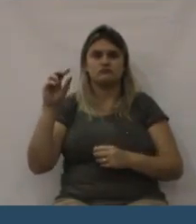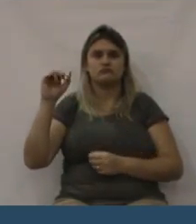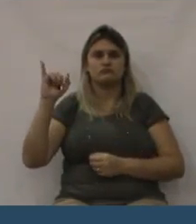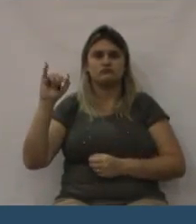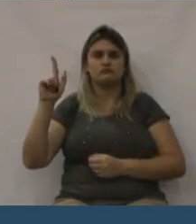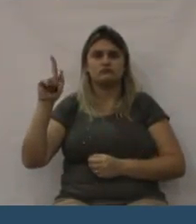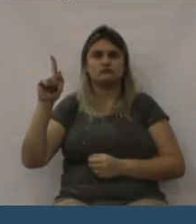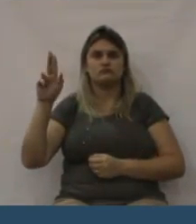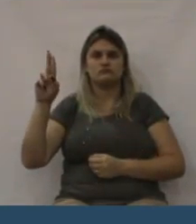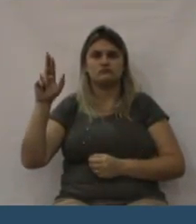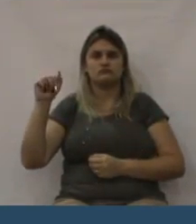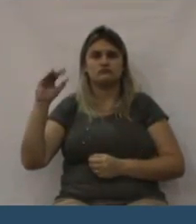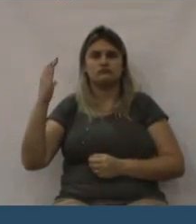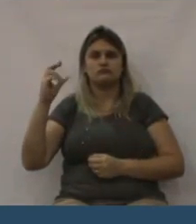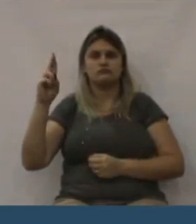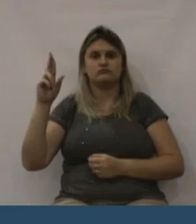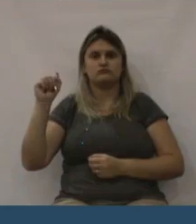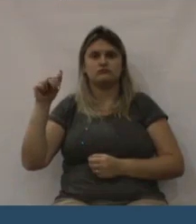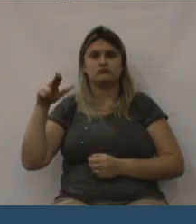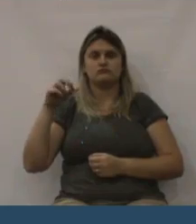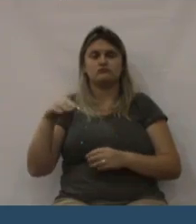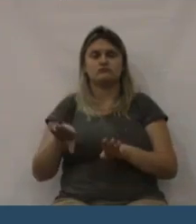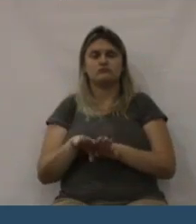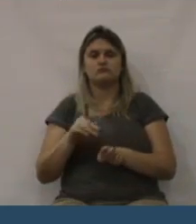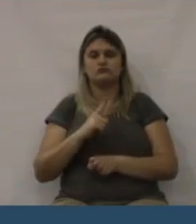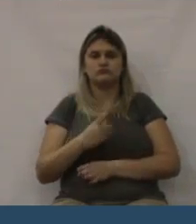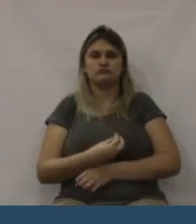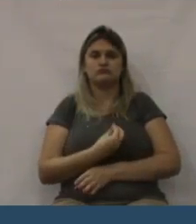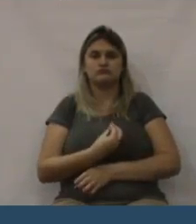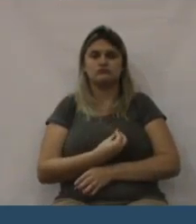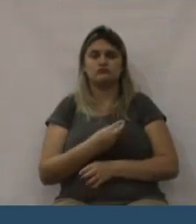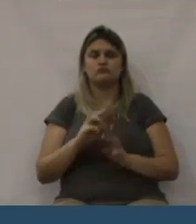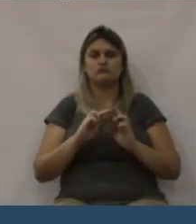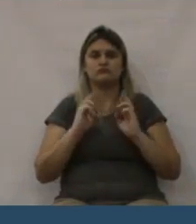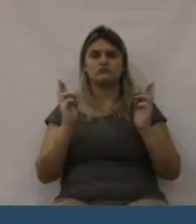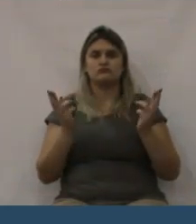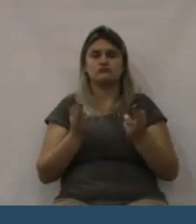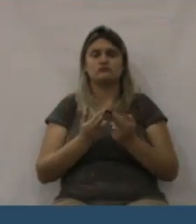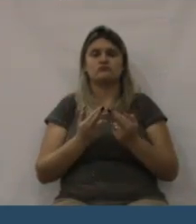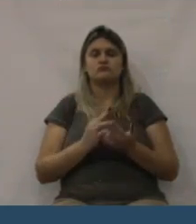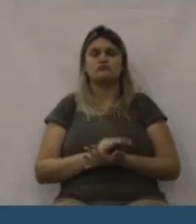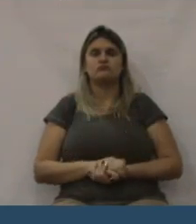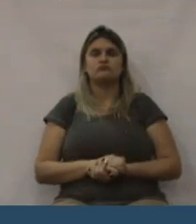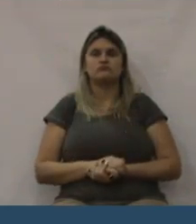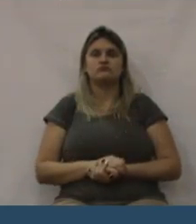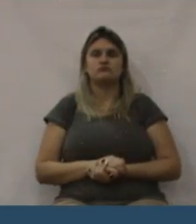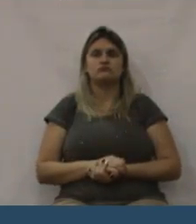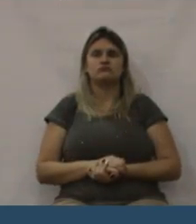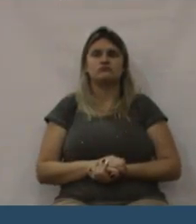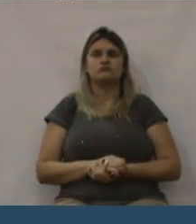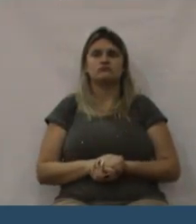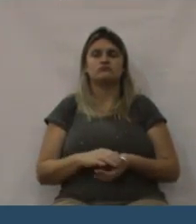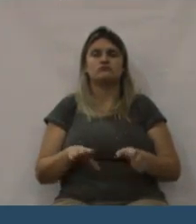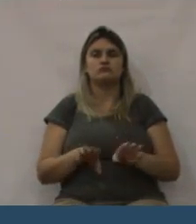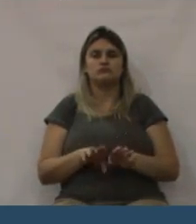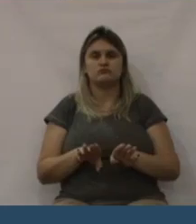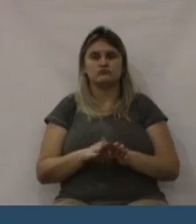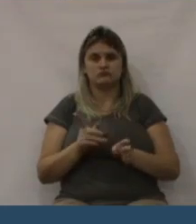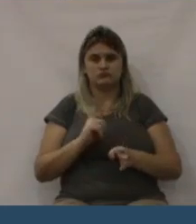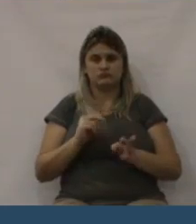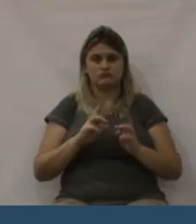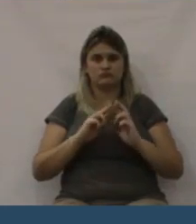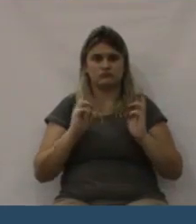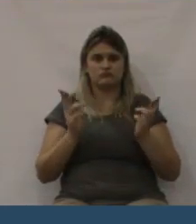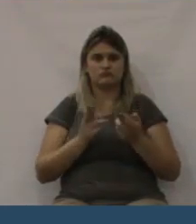protestaram e vieram aqui na Câmara de Vereadores, vieram em vários setores aí de nossas cidades e, através